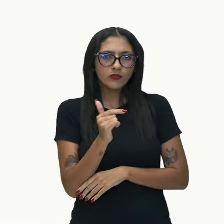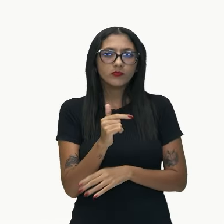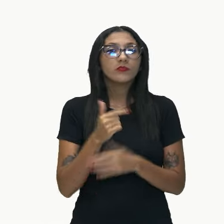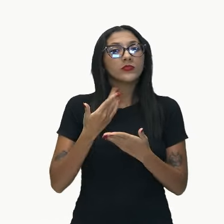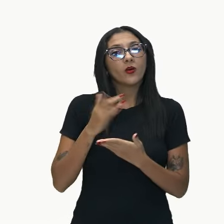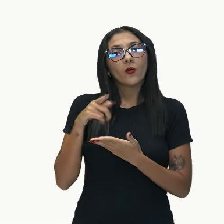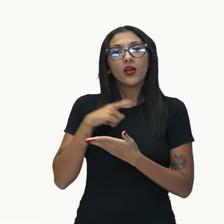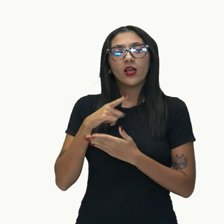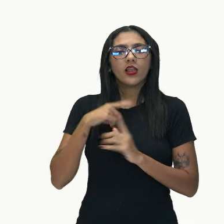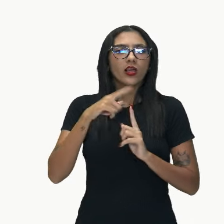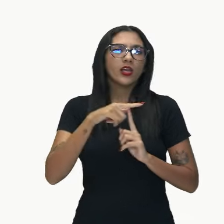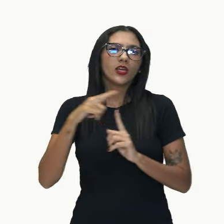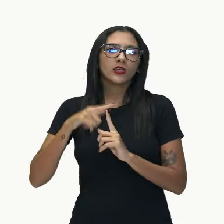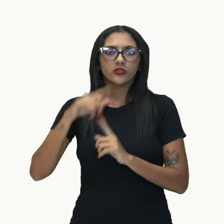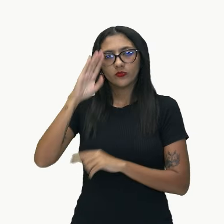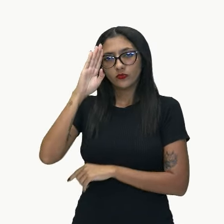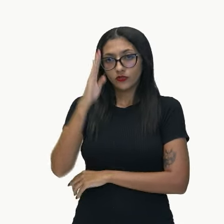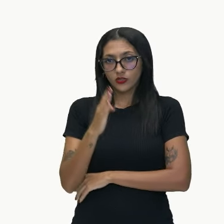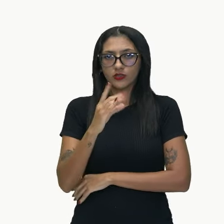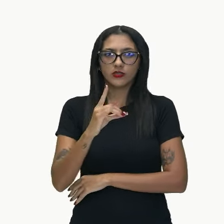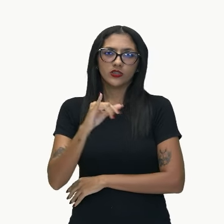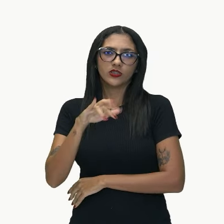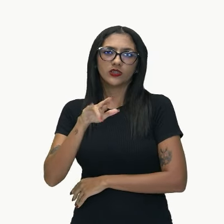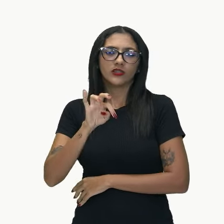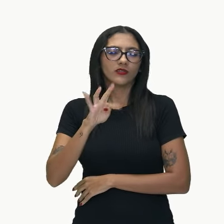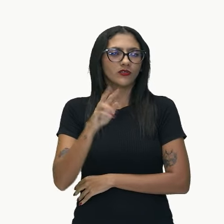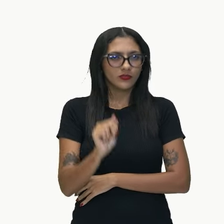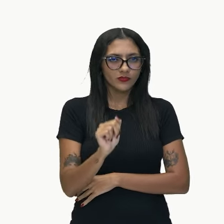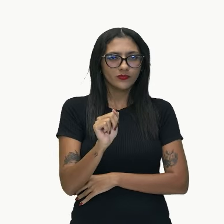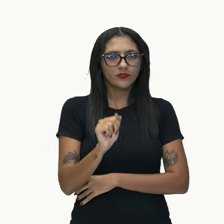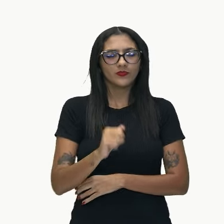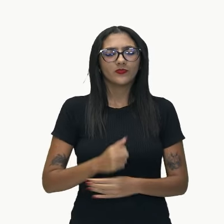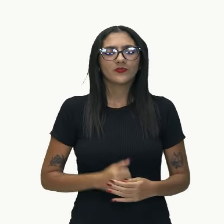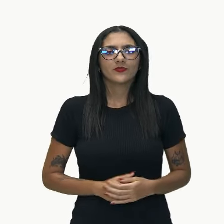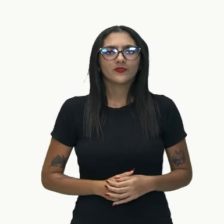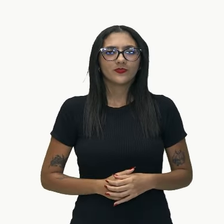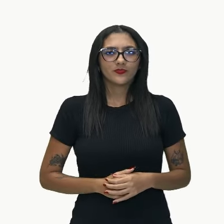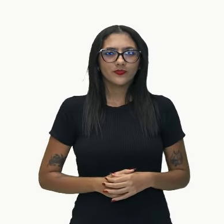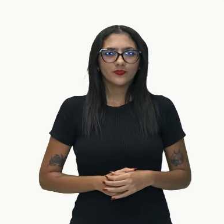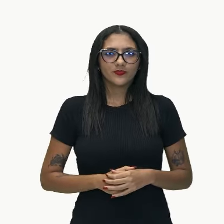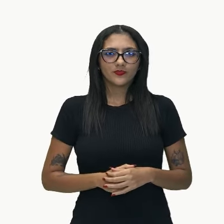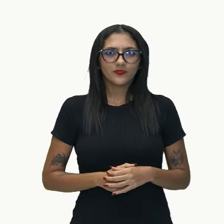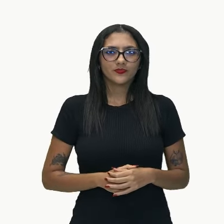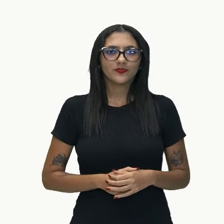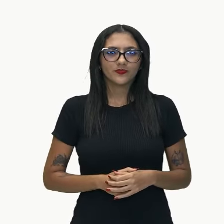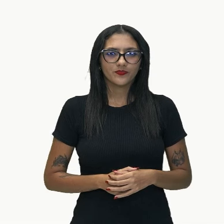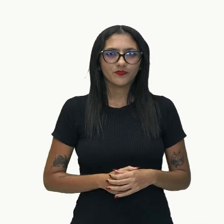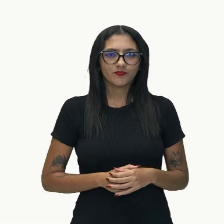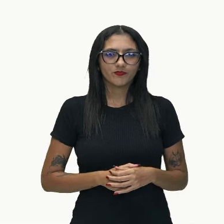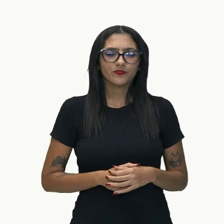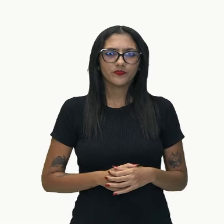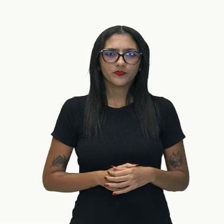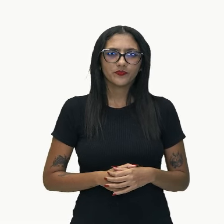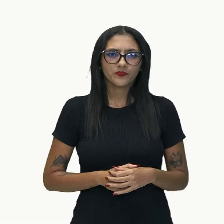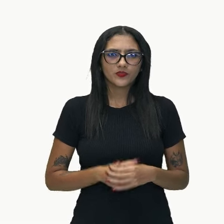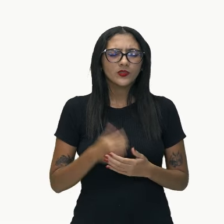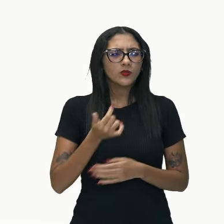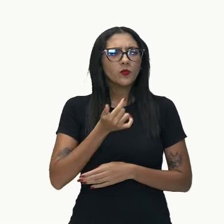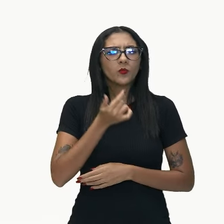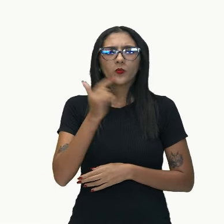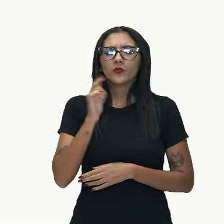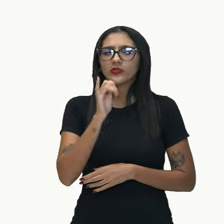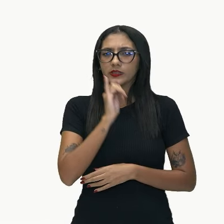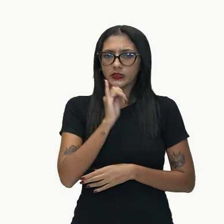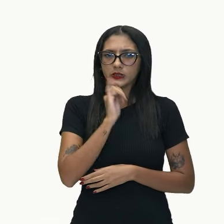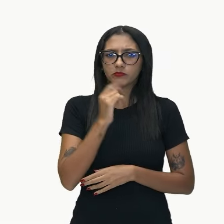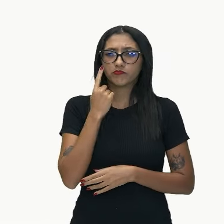objetiva direta, tá, pessoal? Segundo exemplo, veja que